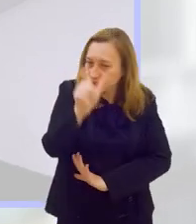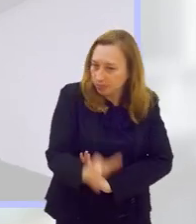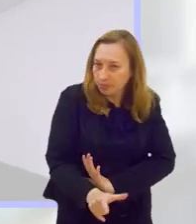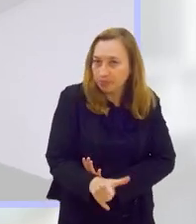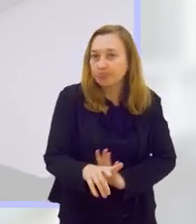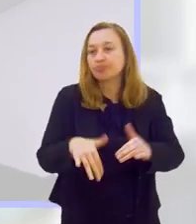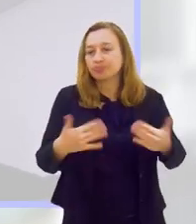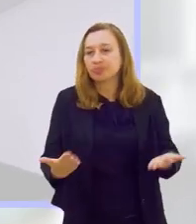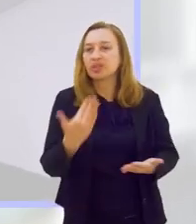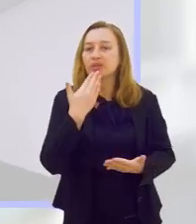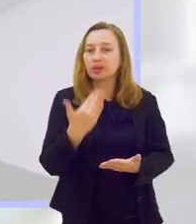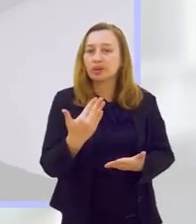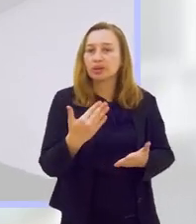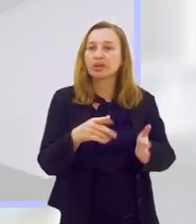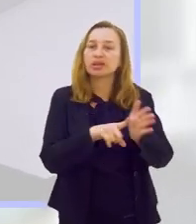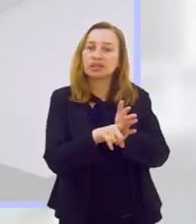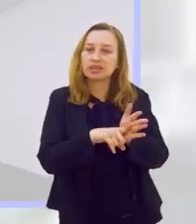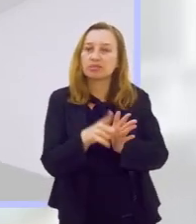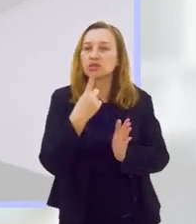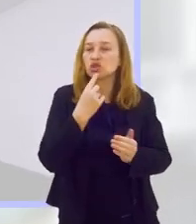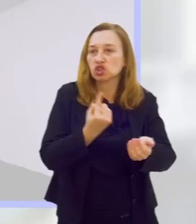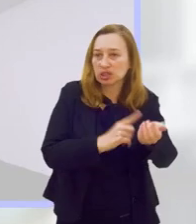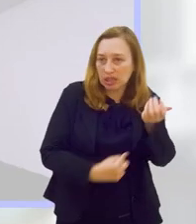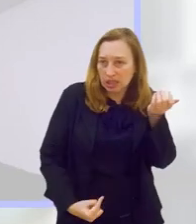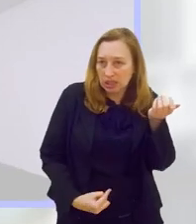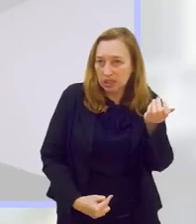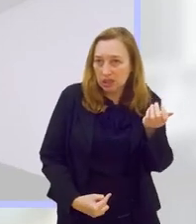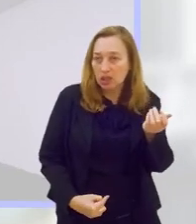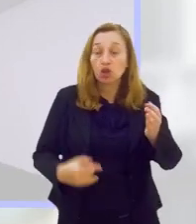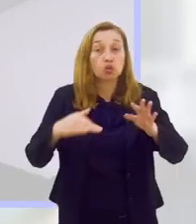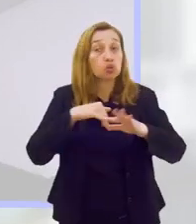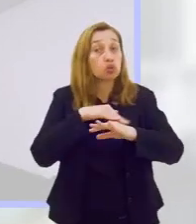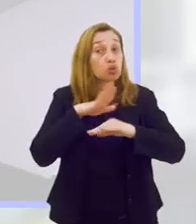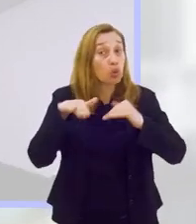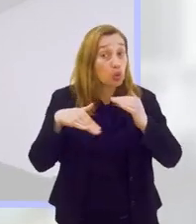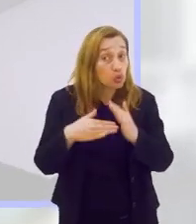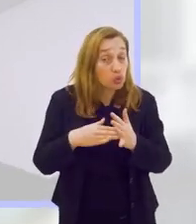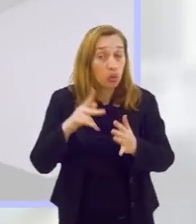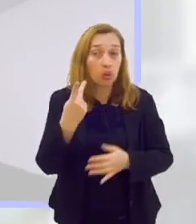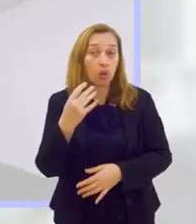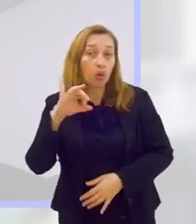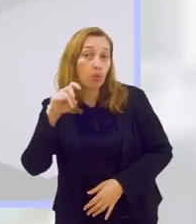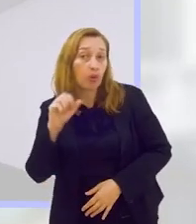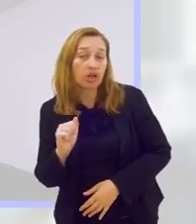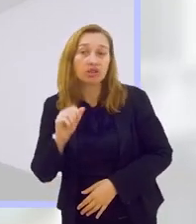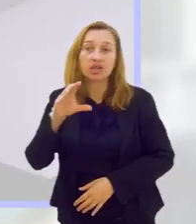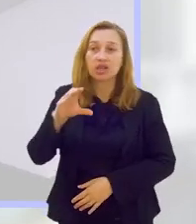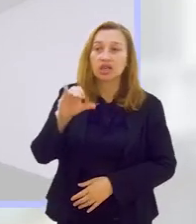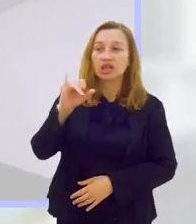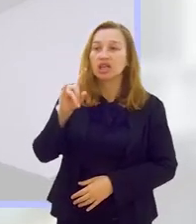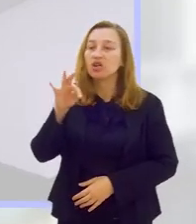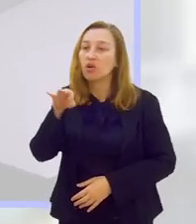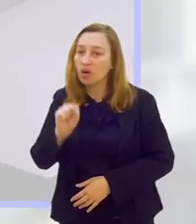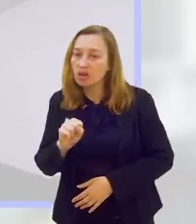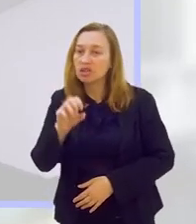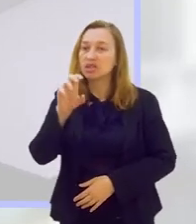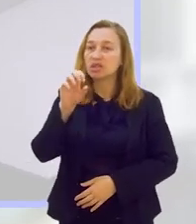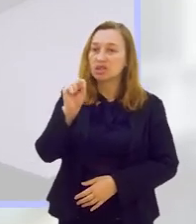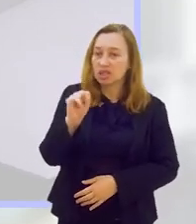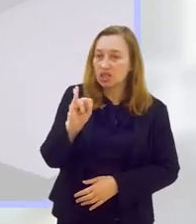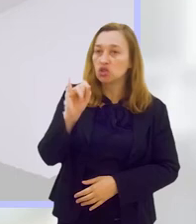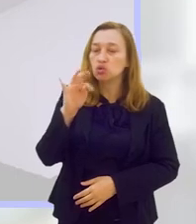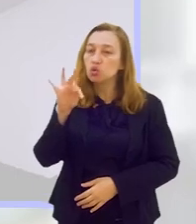pede exames de sangue, né, todos os crônios, glicose, insulina, para ver se esse